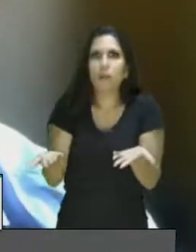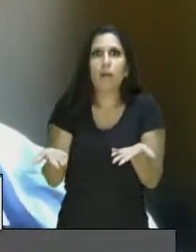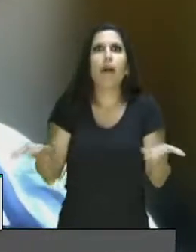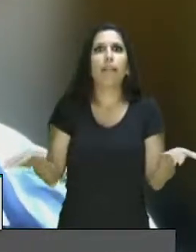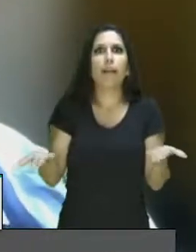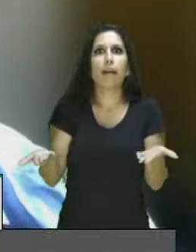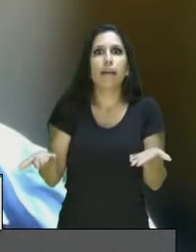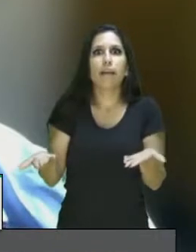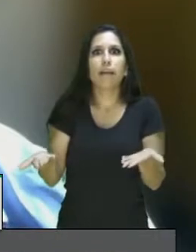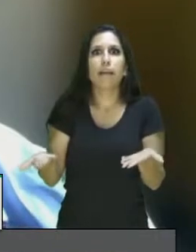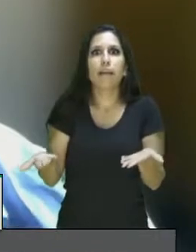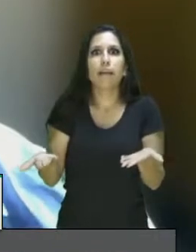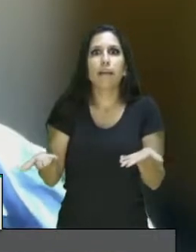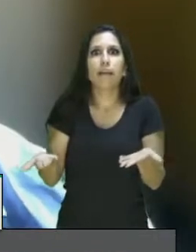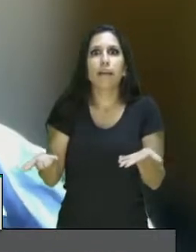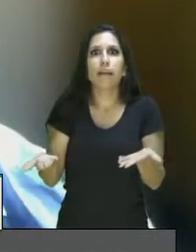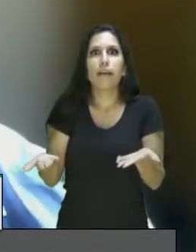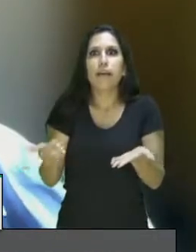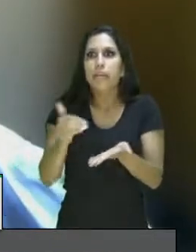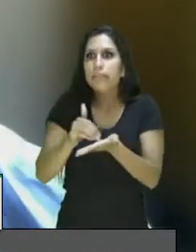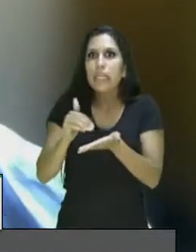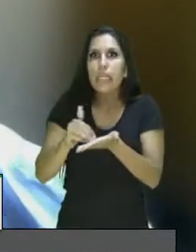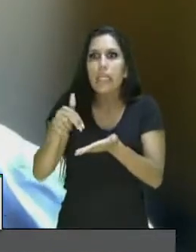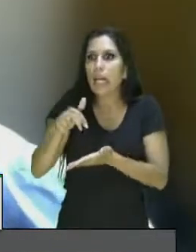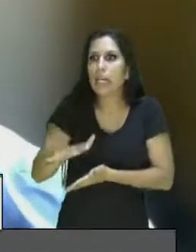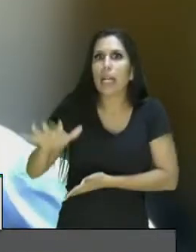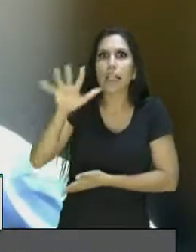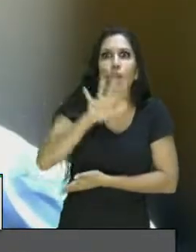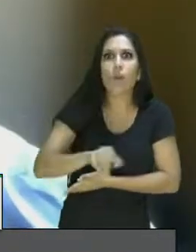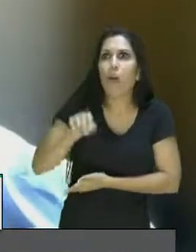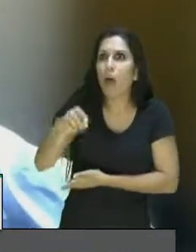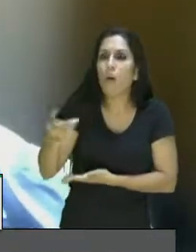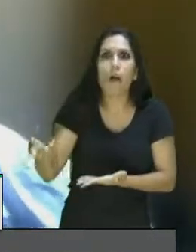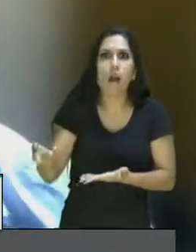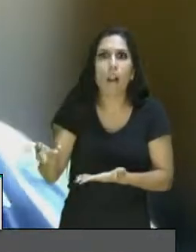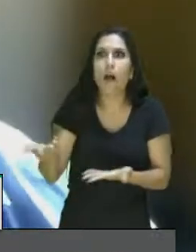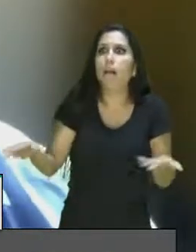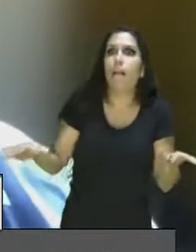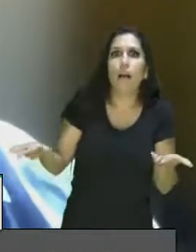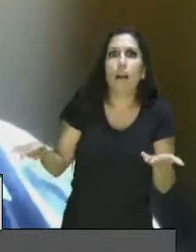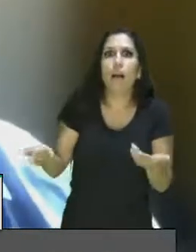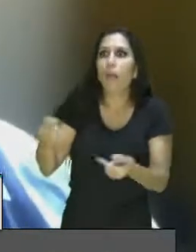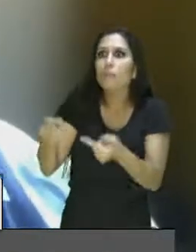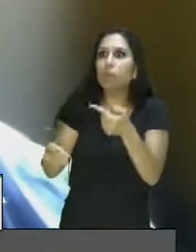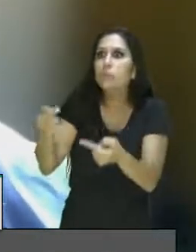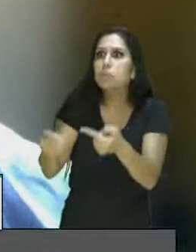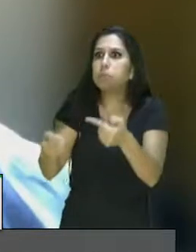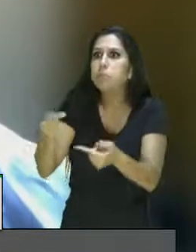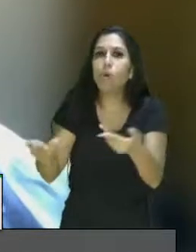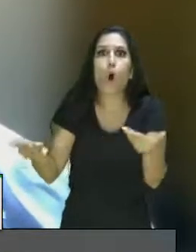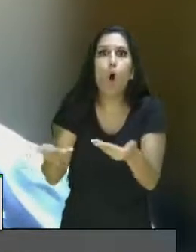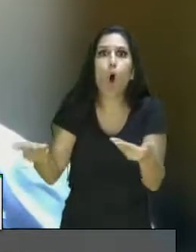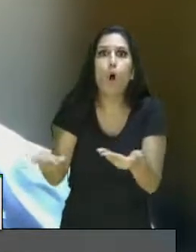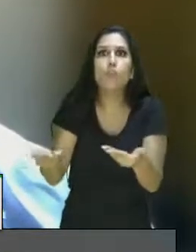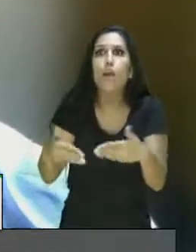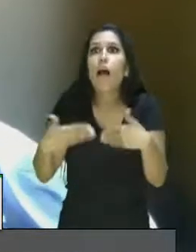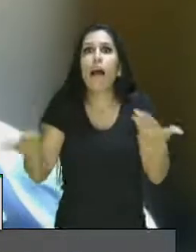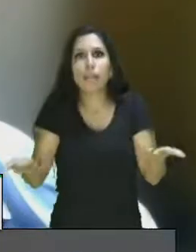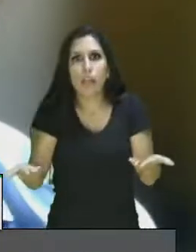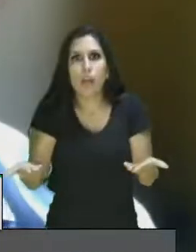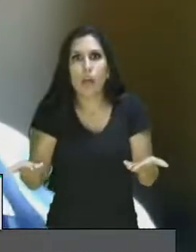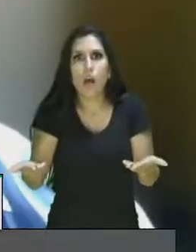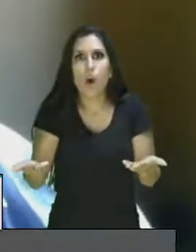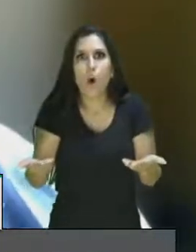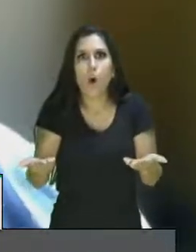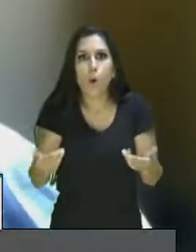que deveria discutir as políticas para as pessoas com deficiência, a gente não tem uma representação do Ministério da